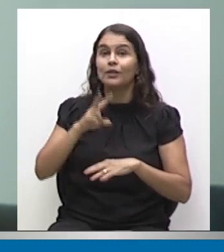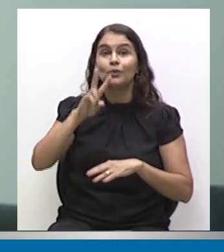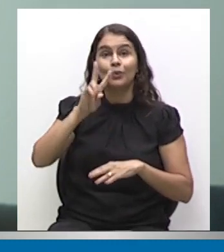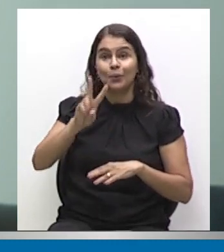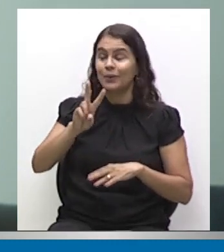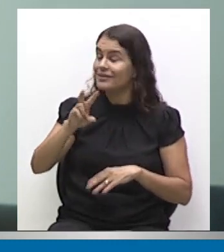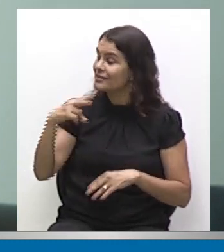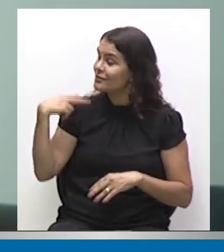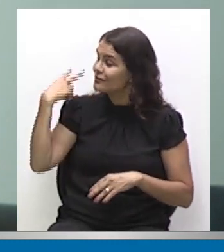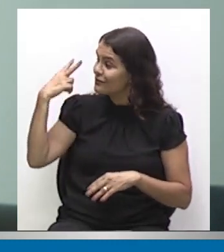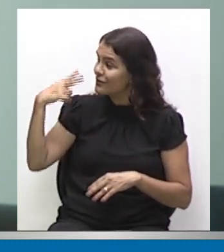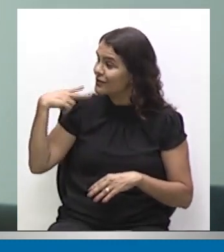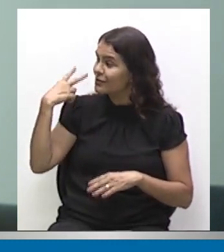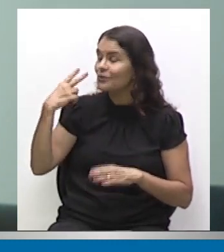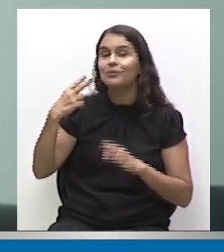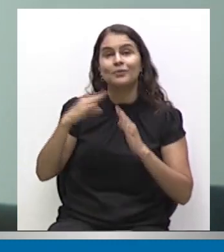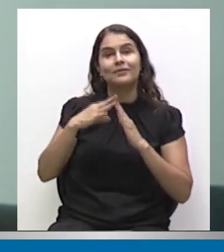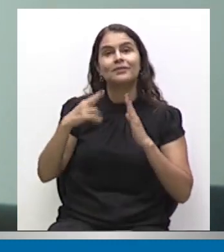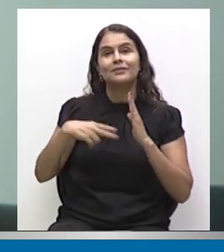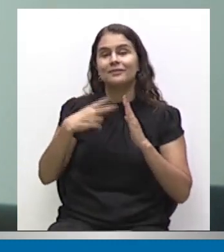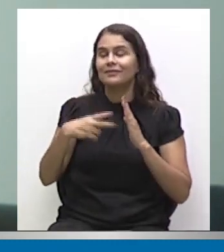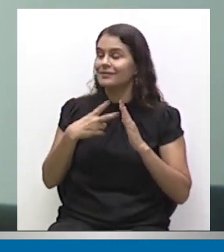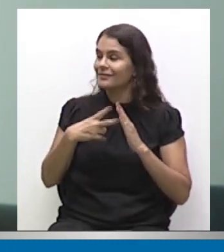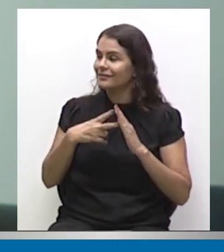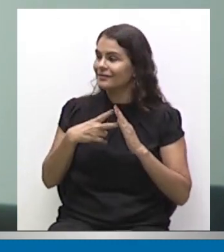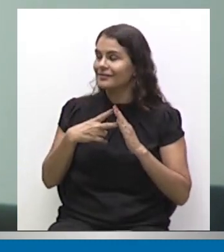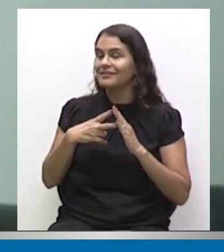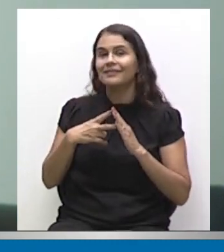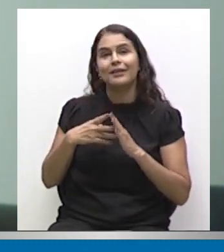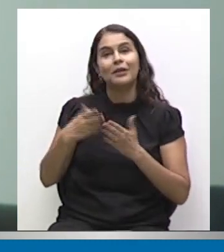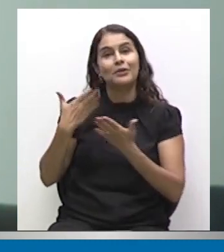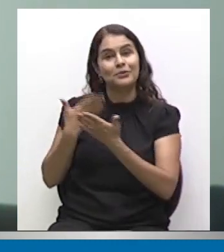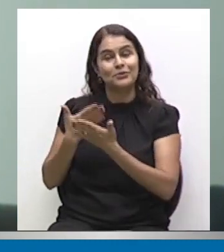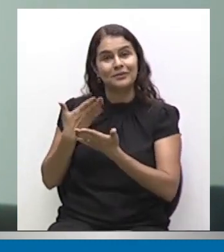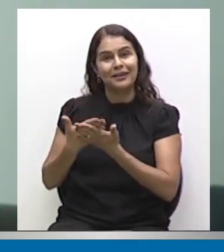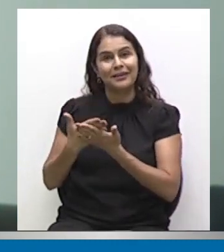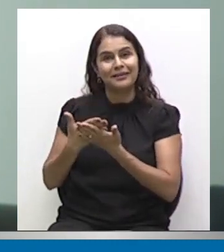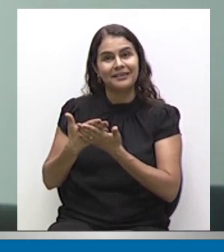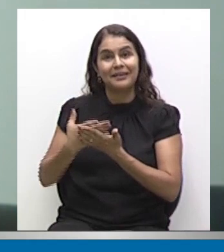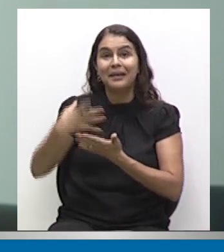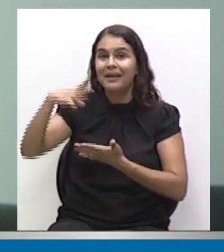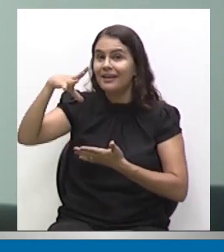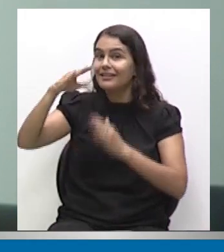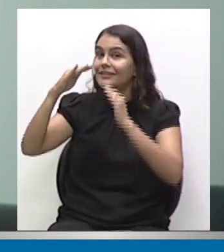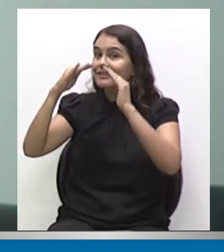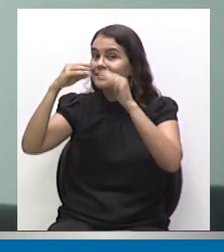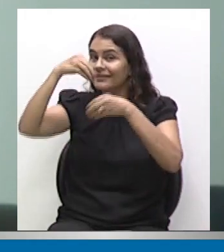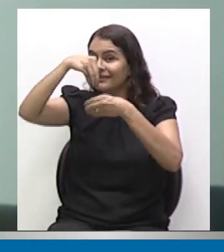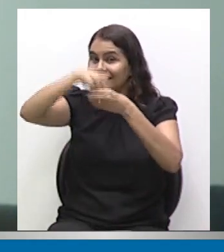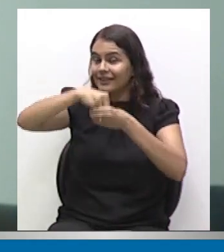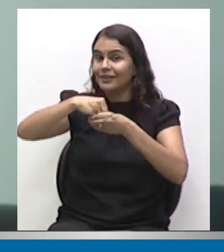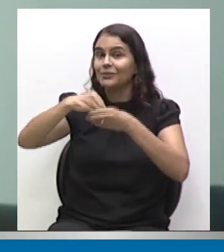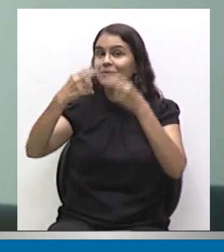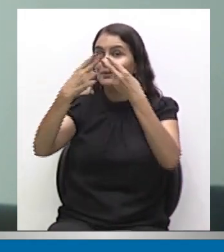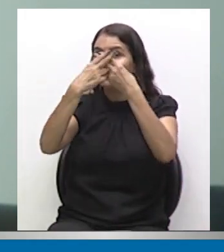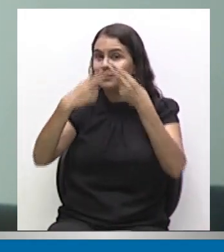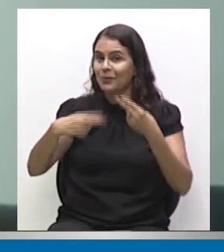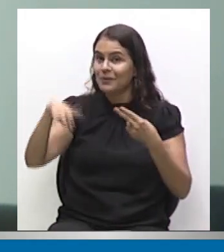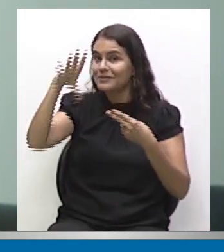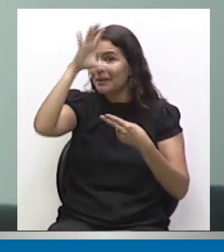passaram pela Universidade e aprenderam política dentro da Universidade. Foram o presidente do DCE,